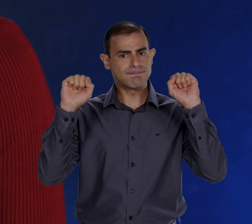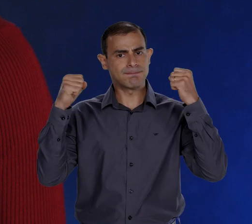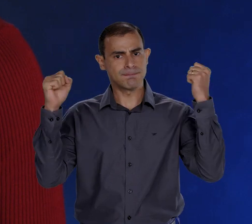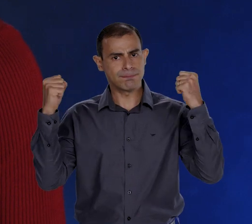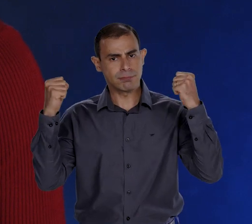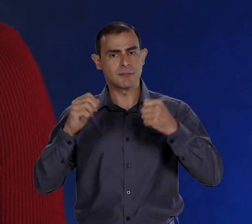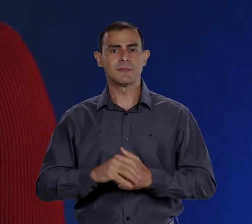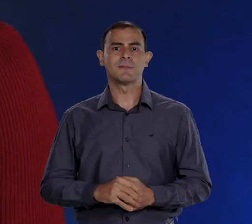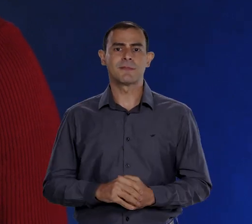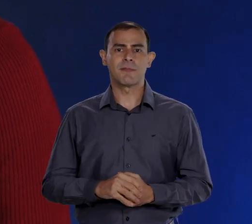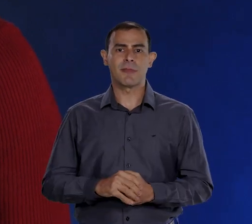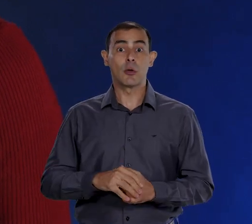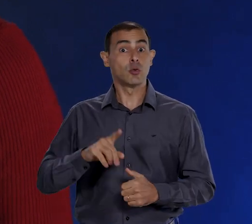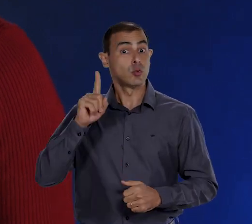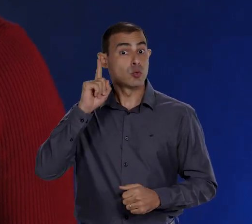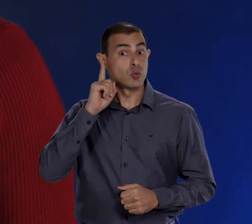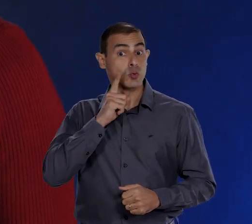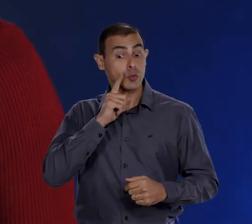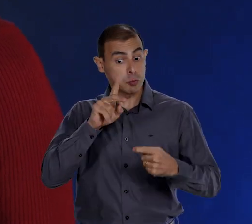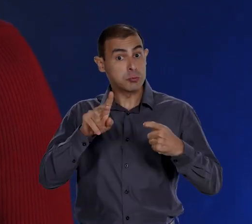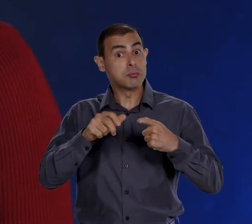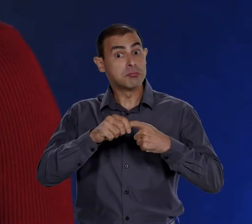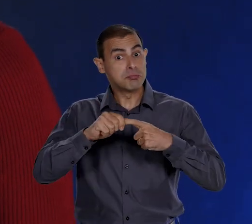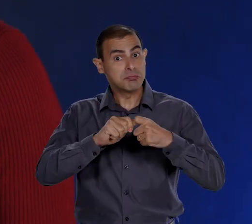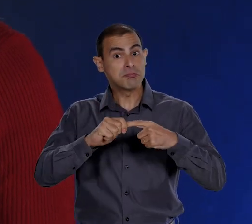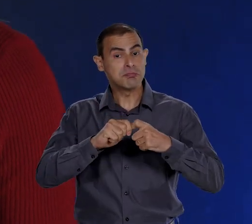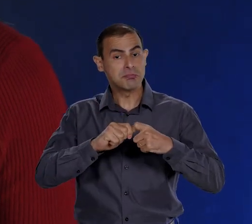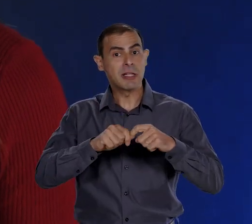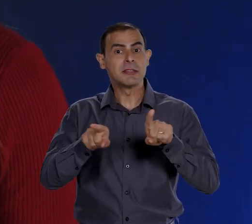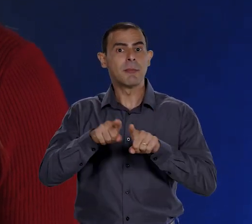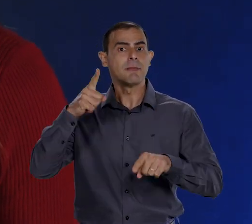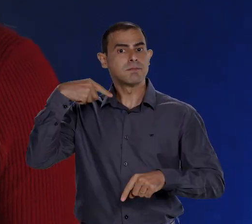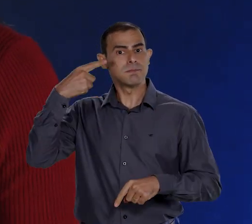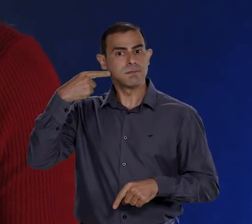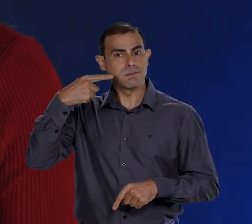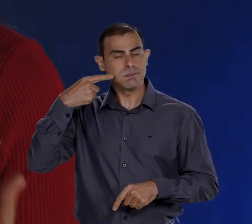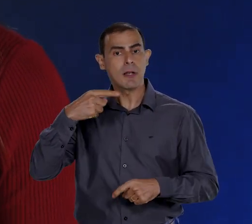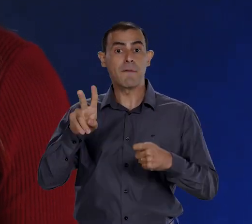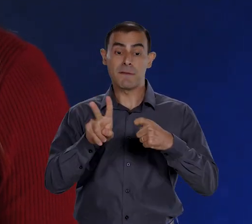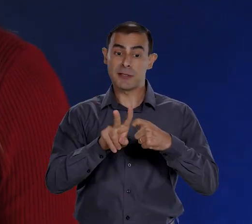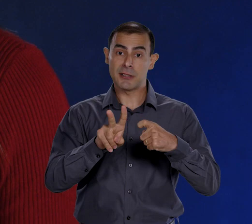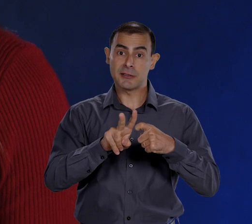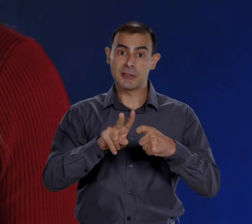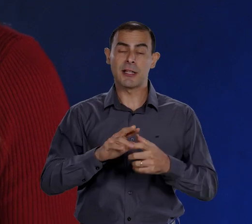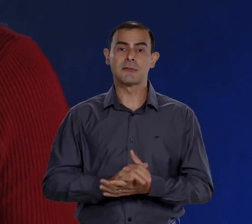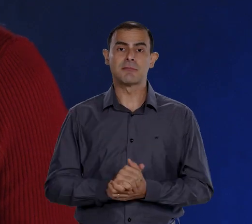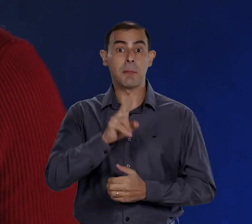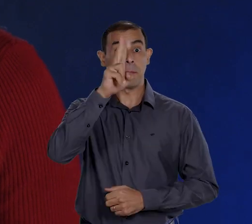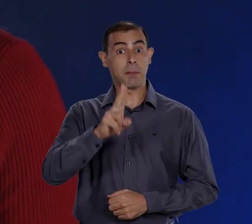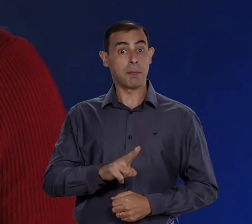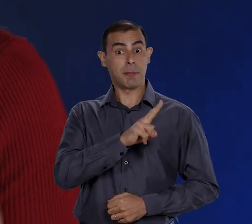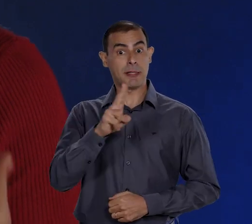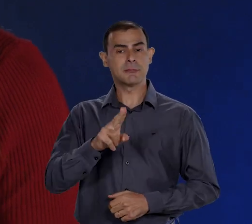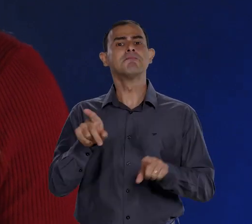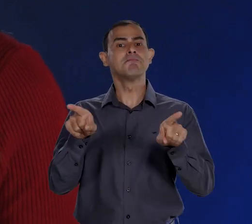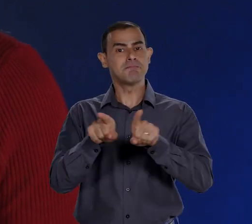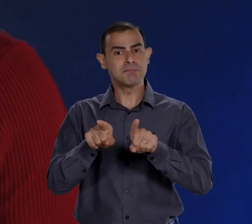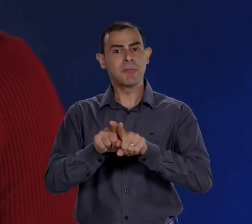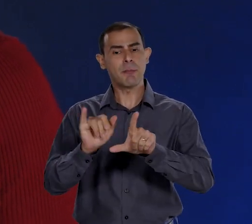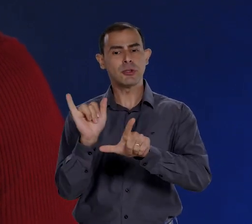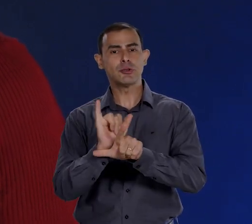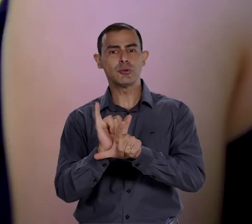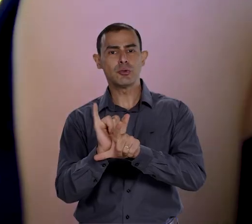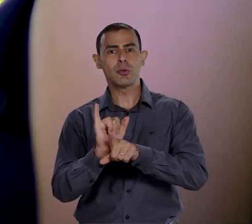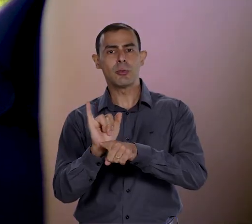educadores físicos, surdos fisioterapeutas, advogados, veterinários, padres e até